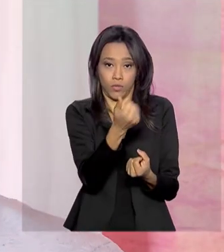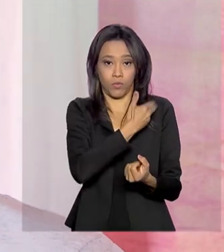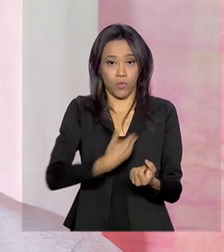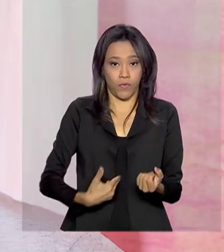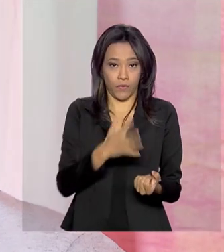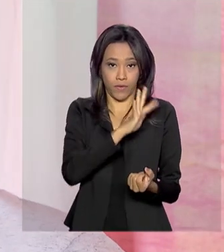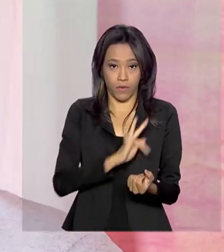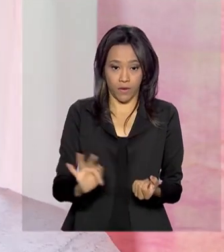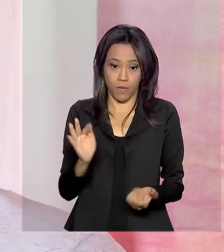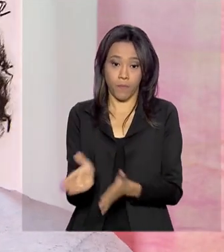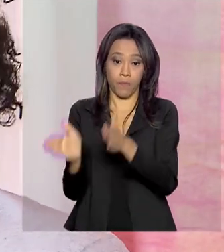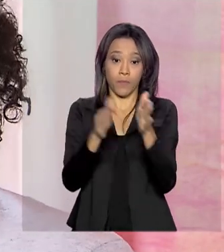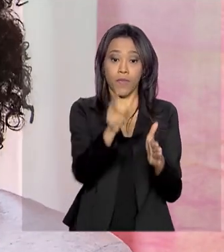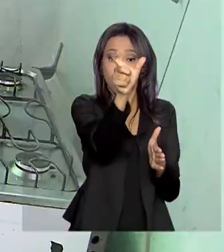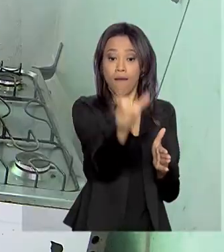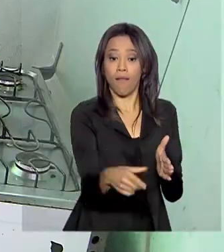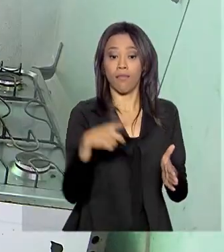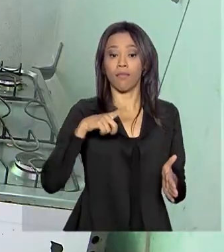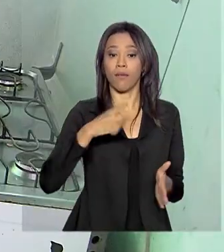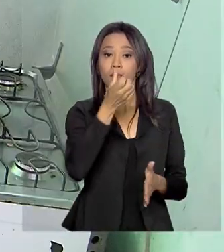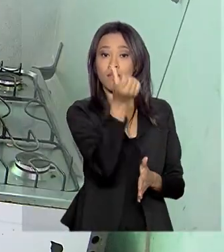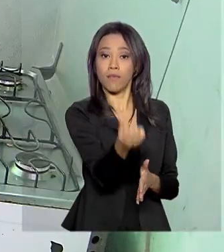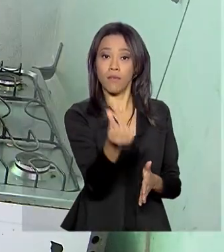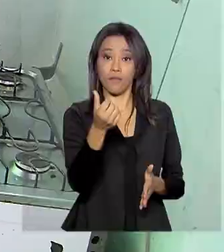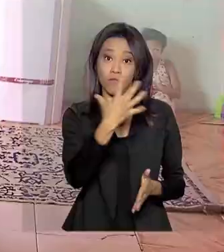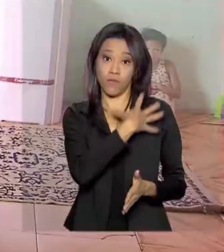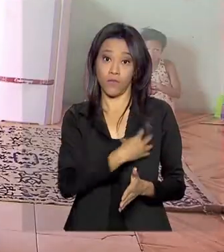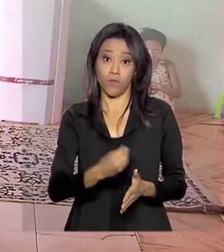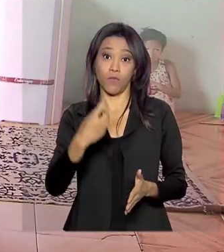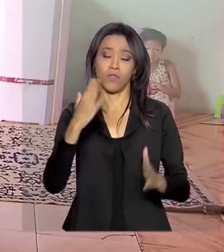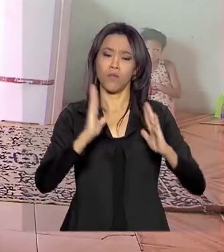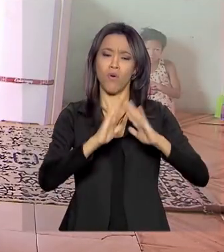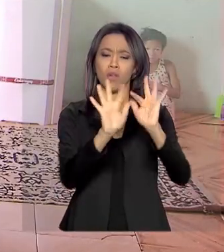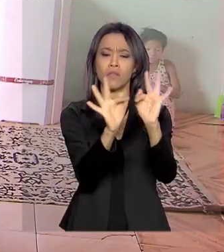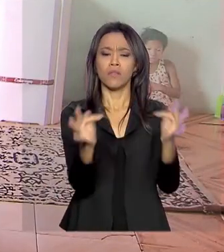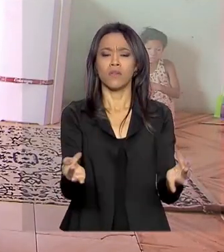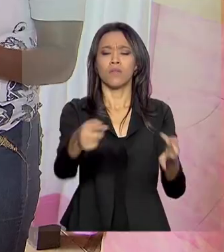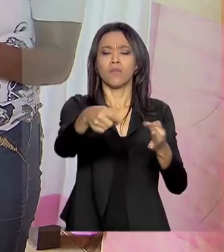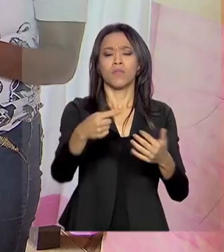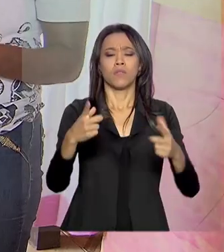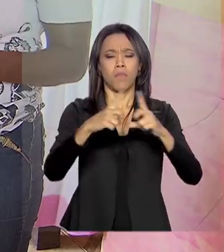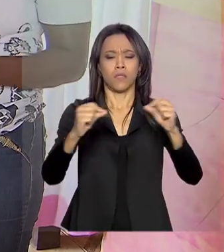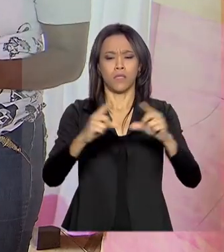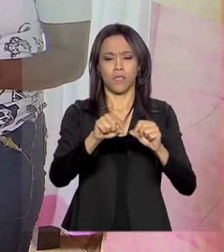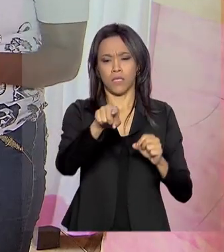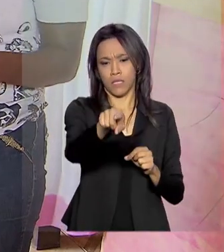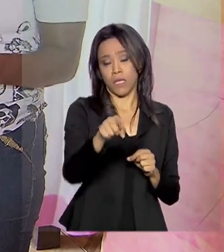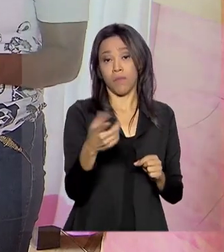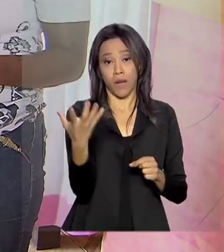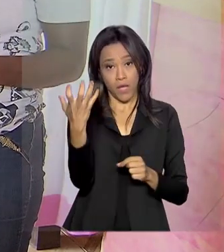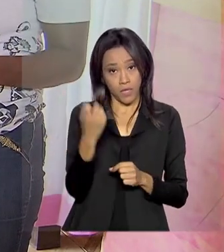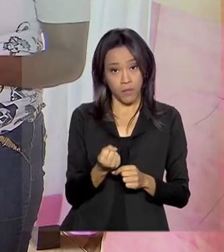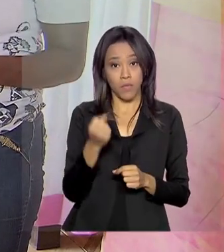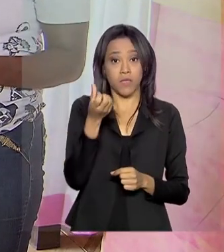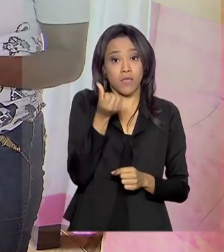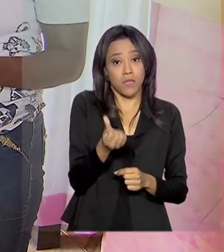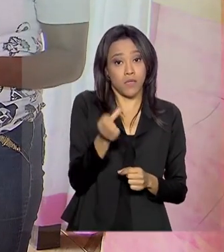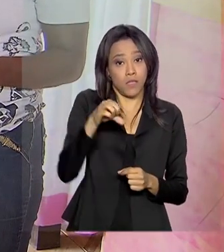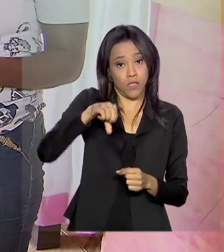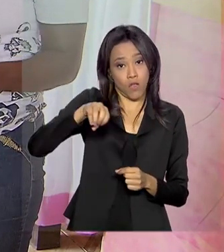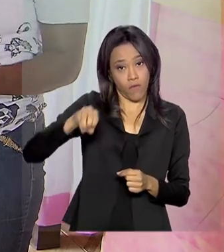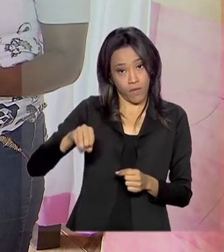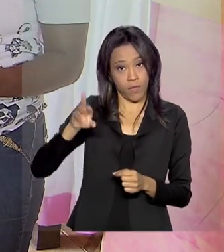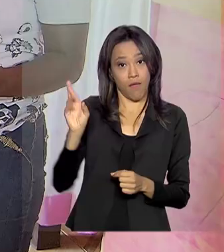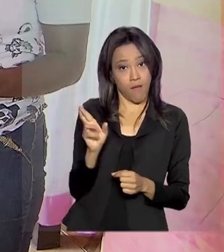Cristiane tem seis filhos e mora nessa casa simples na periferia de Brasília. Para receber os 690 reais